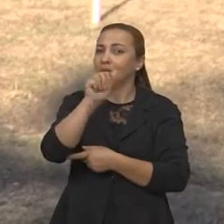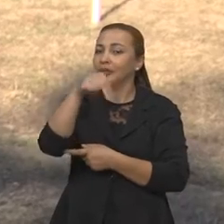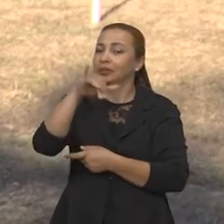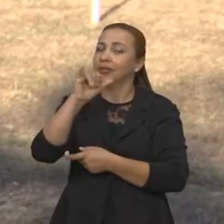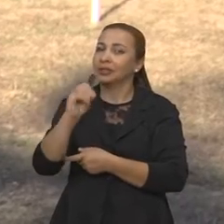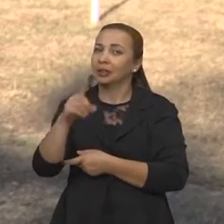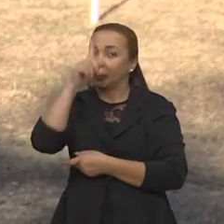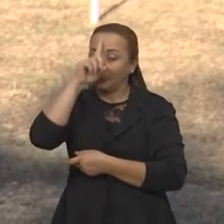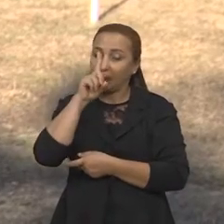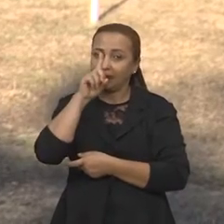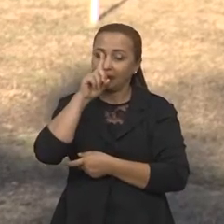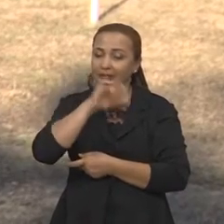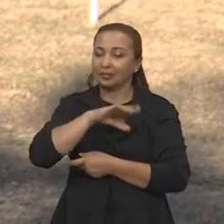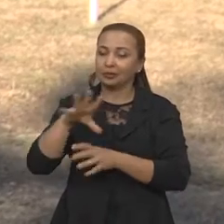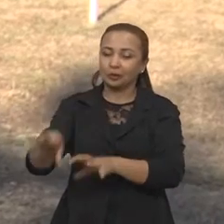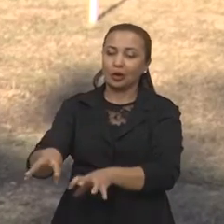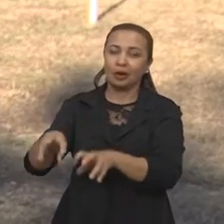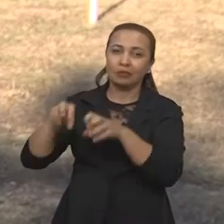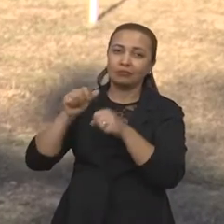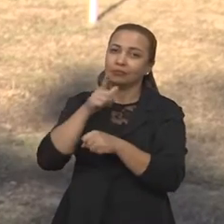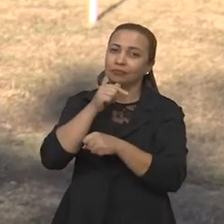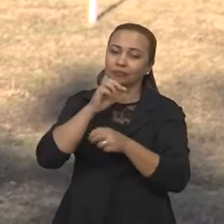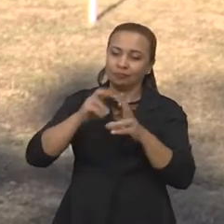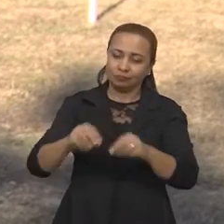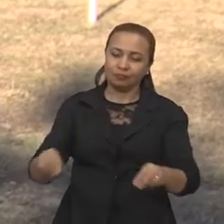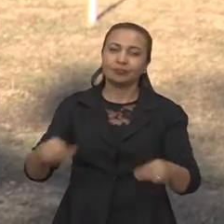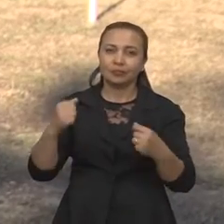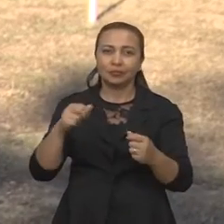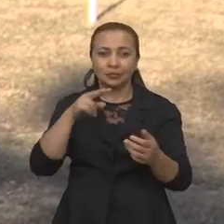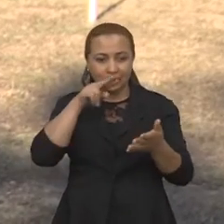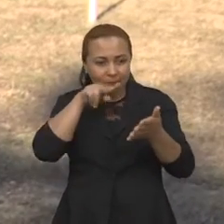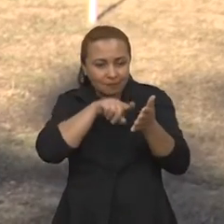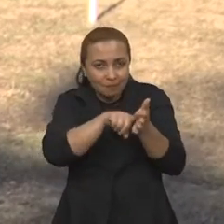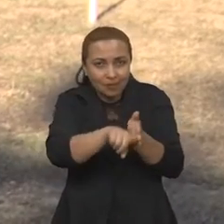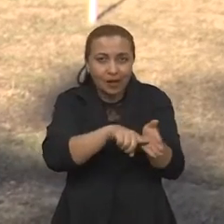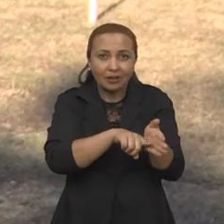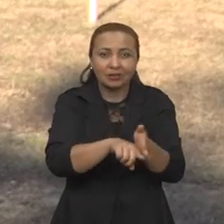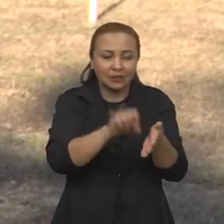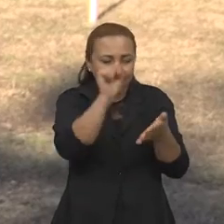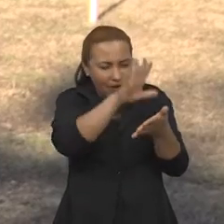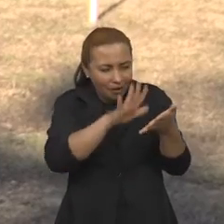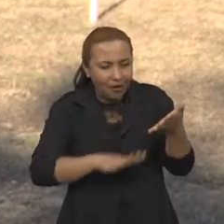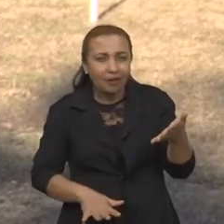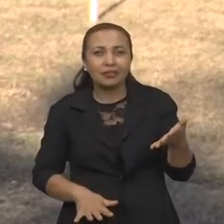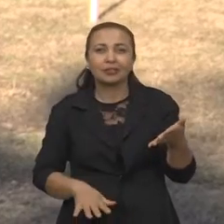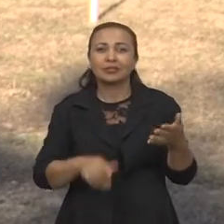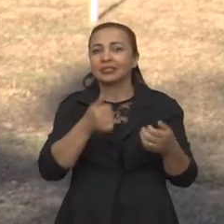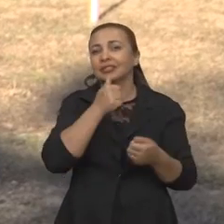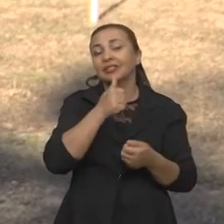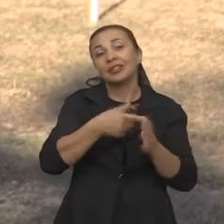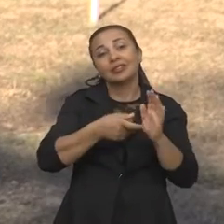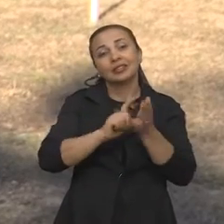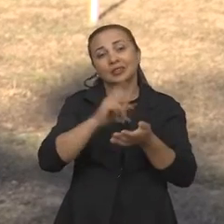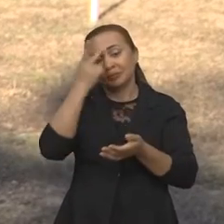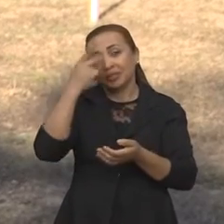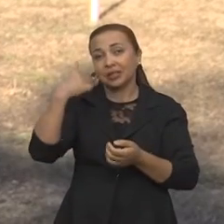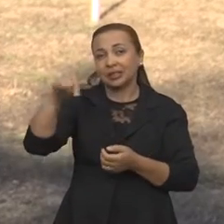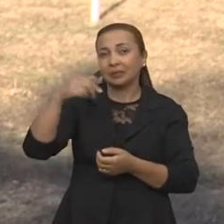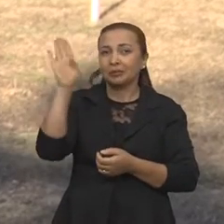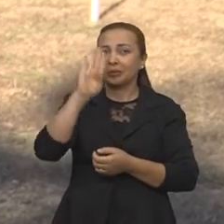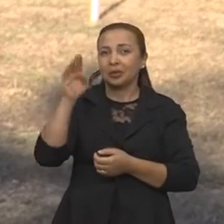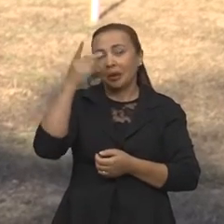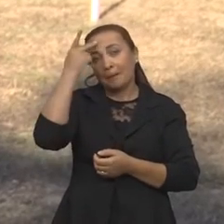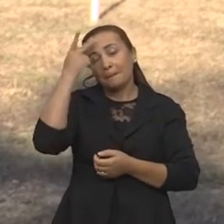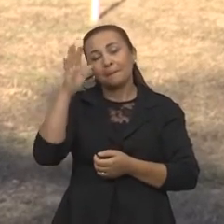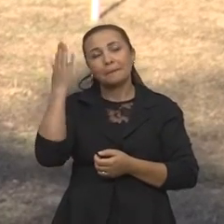uma certa atenção. Ao retirar uma água, se for subterrânea, o ideal é que se faça uma análise fisico-química, biológica, para saber até que